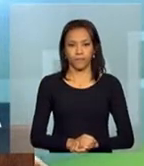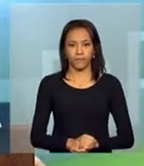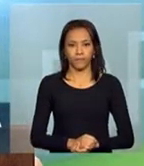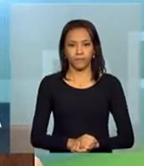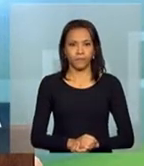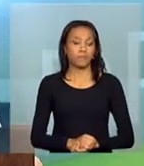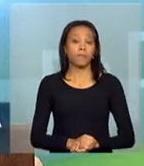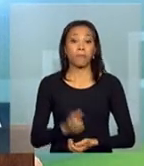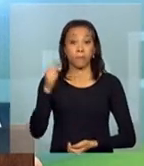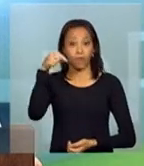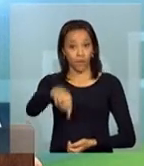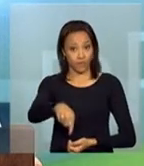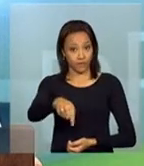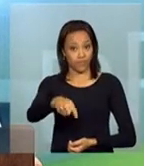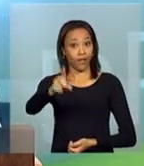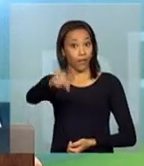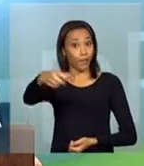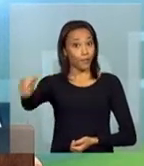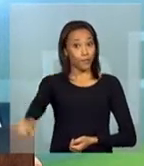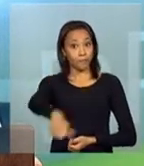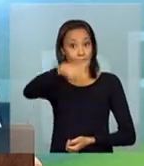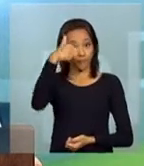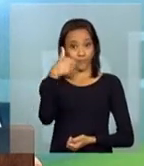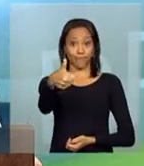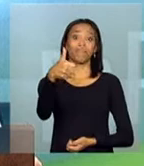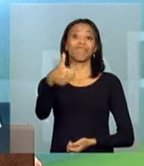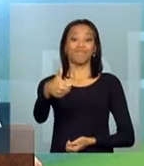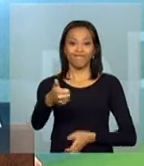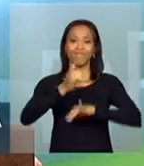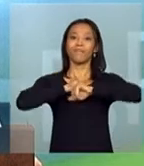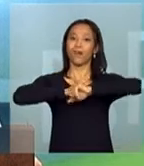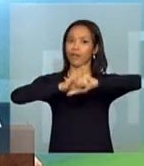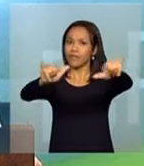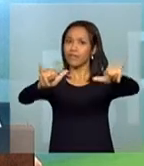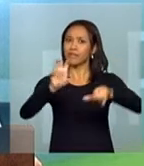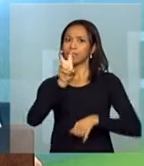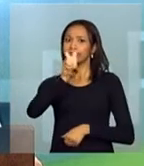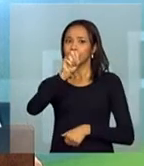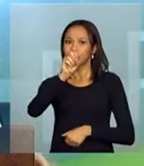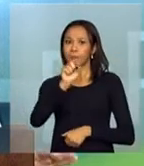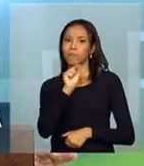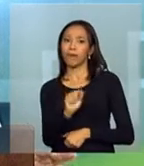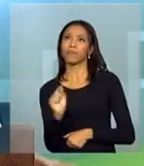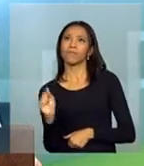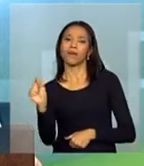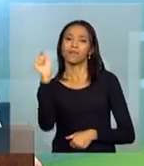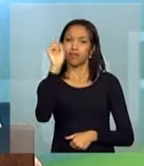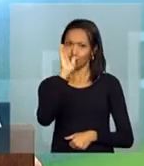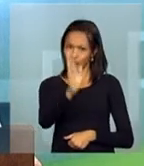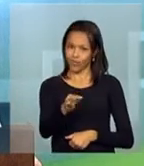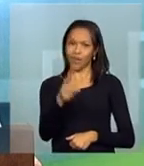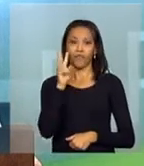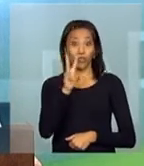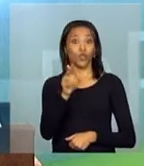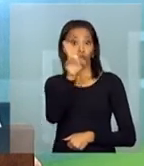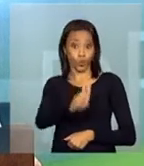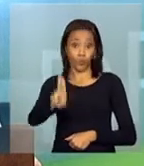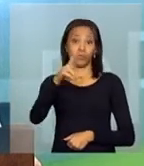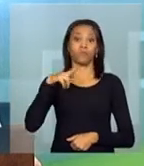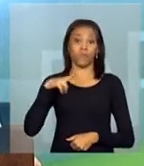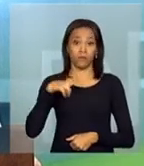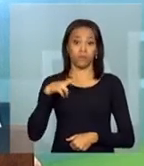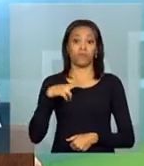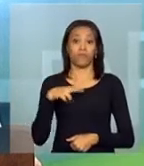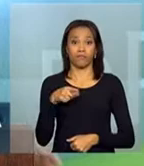Esse é o primeiro anúncio de 50 terminais, como vocês viram, de uso privado,